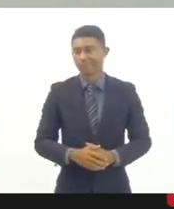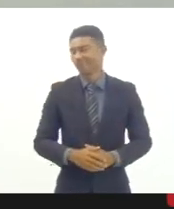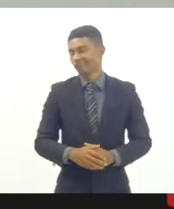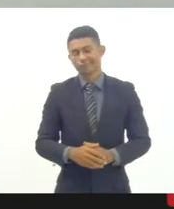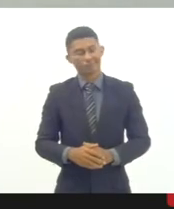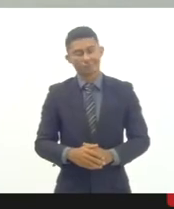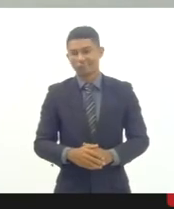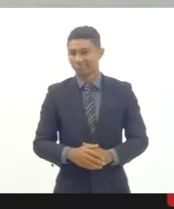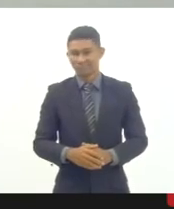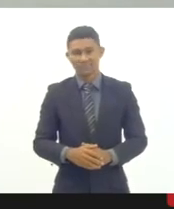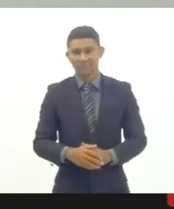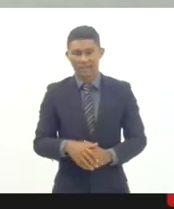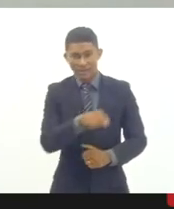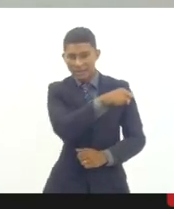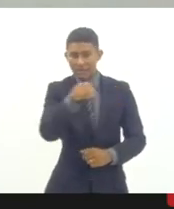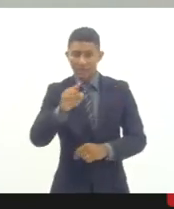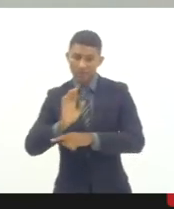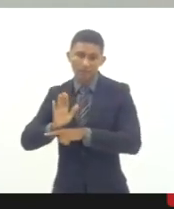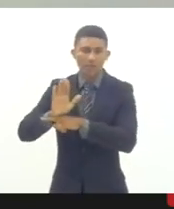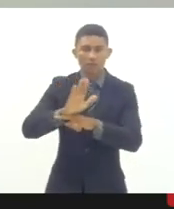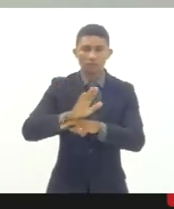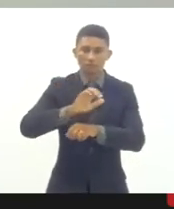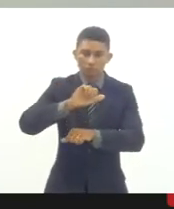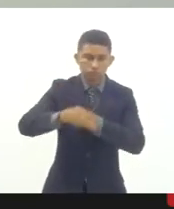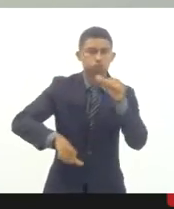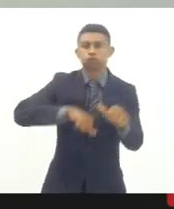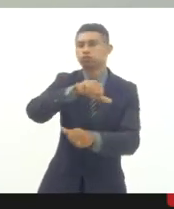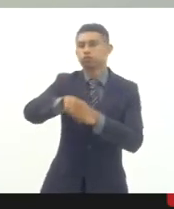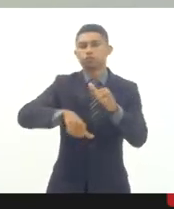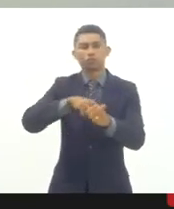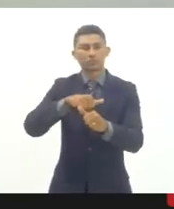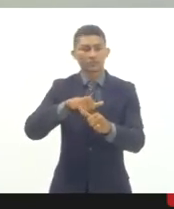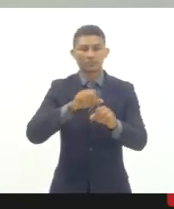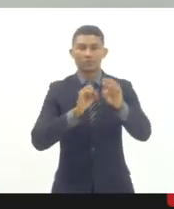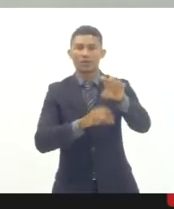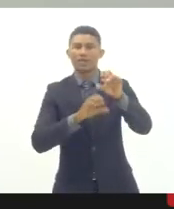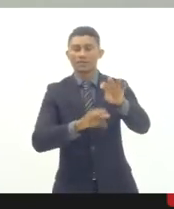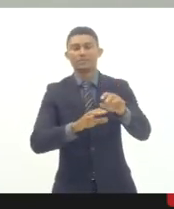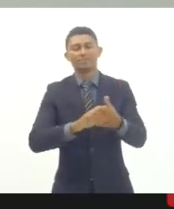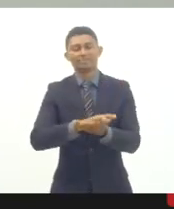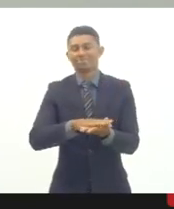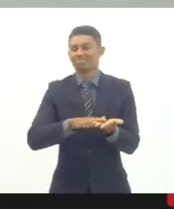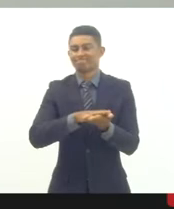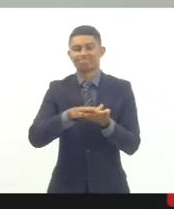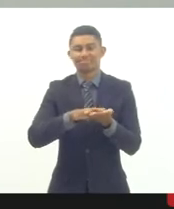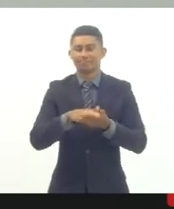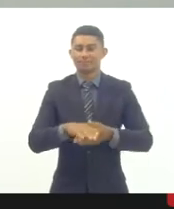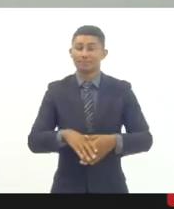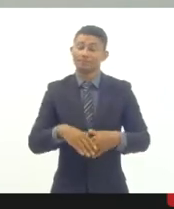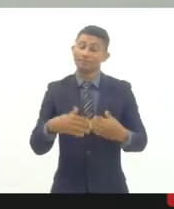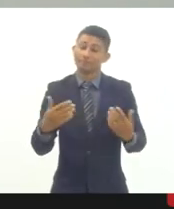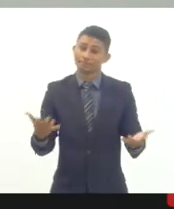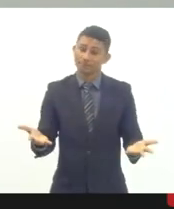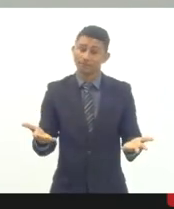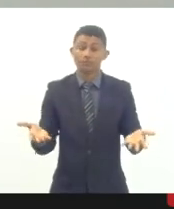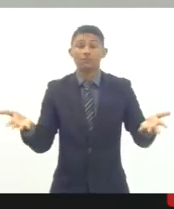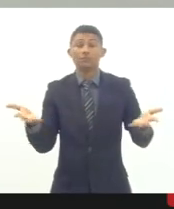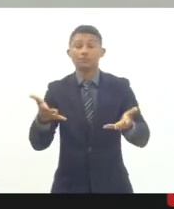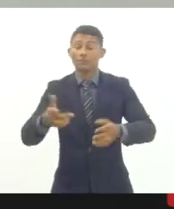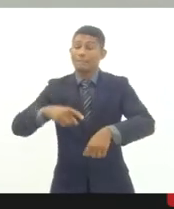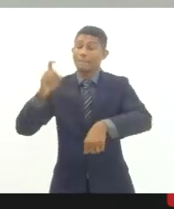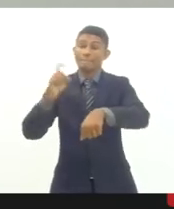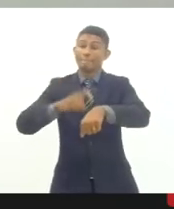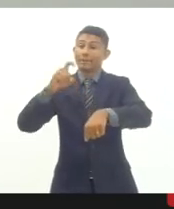para a transformação necessária na educação. Então, esse é um momento